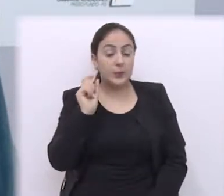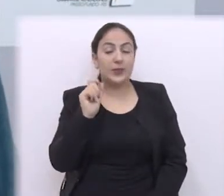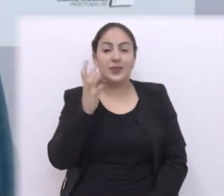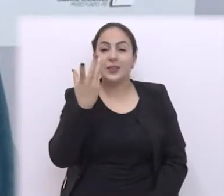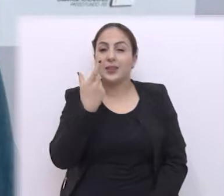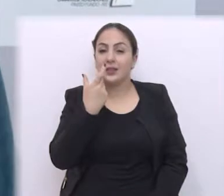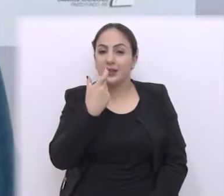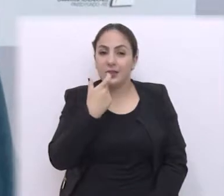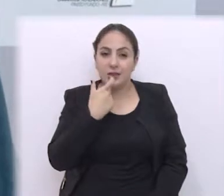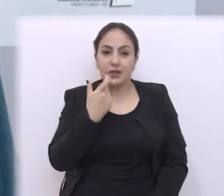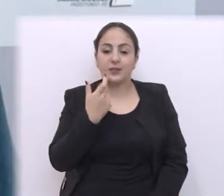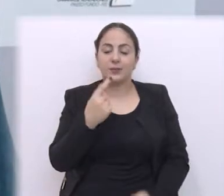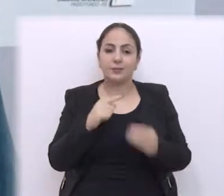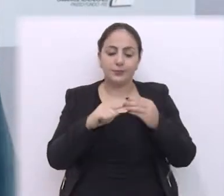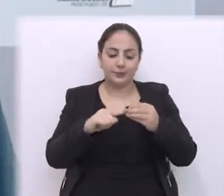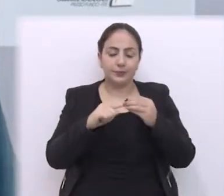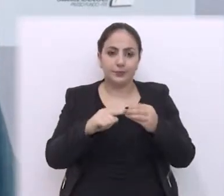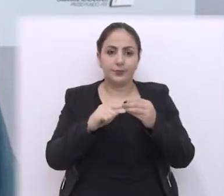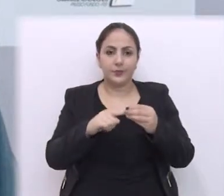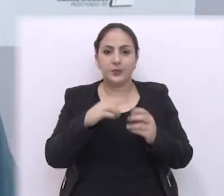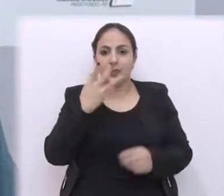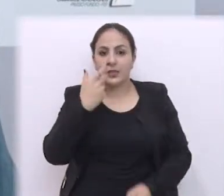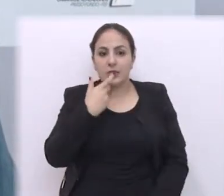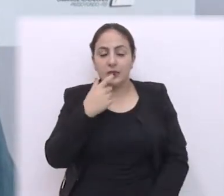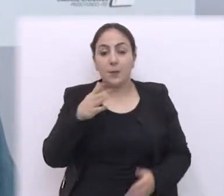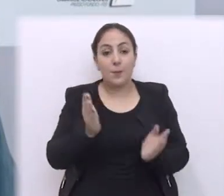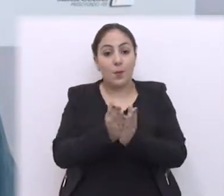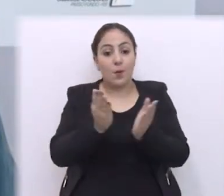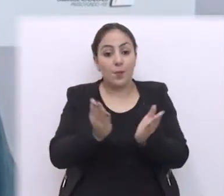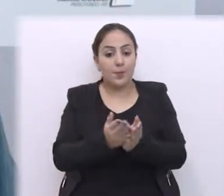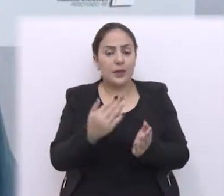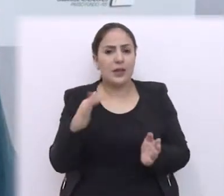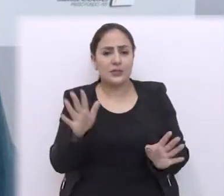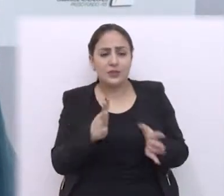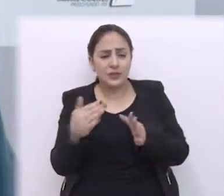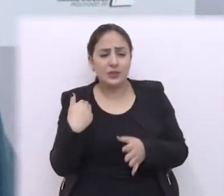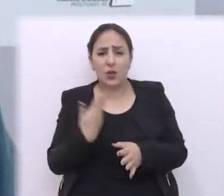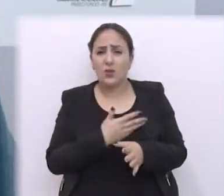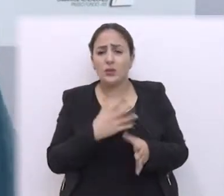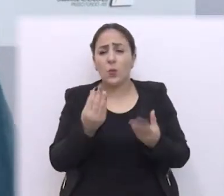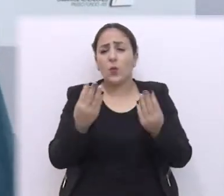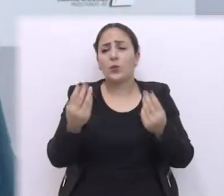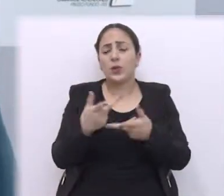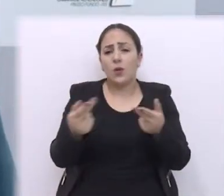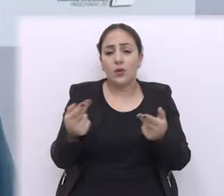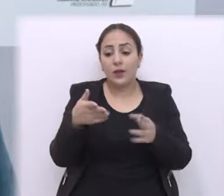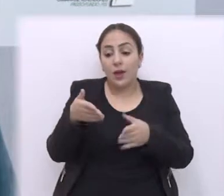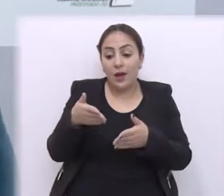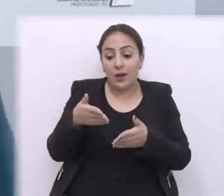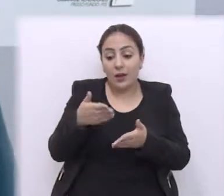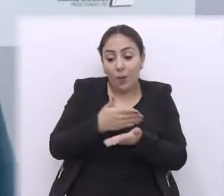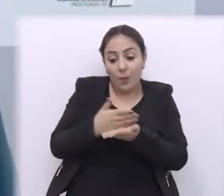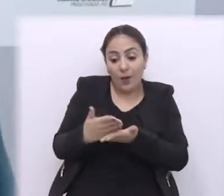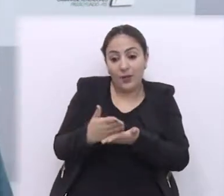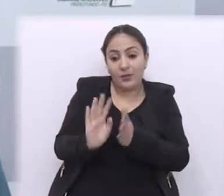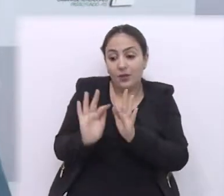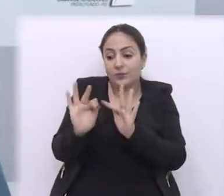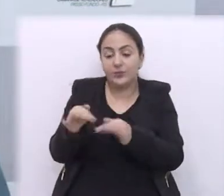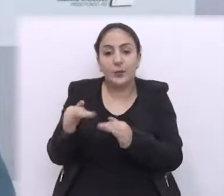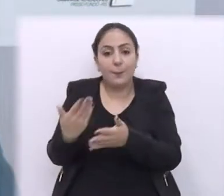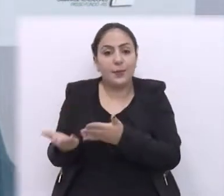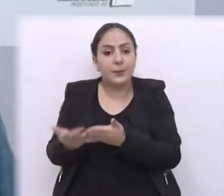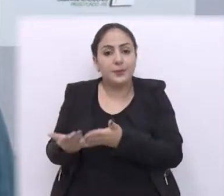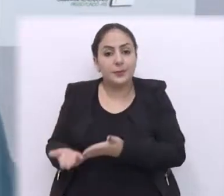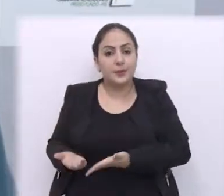que as crianças, principalmente as crianças pobres das vilas, às vezes nós temos muitos talentos que nascem e